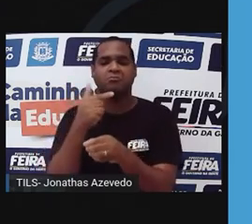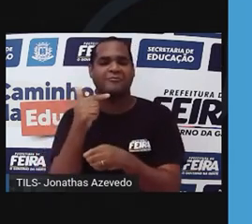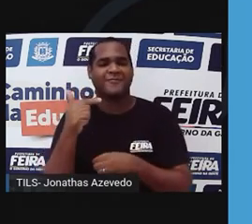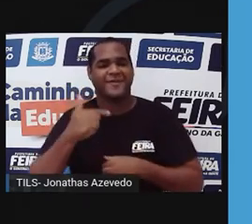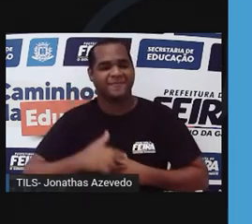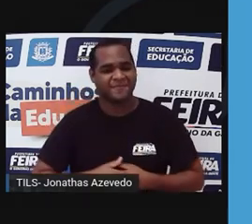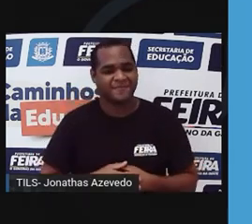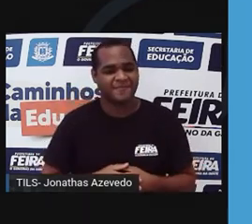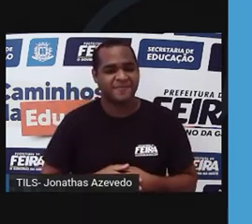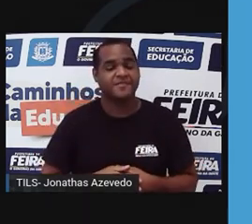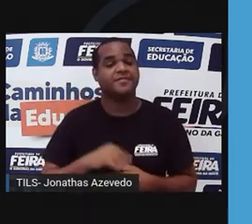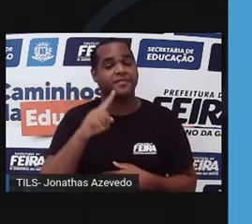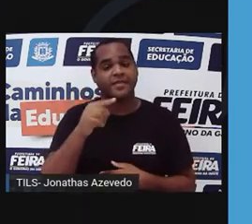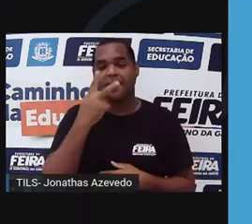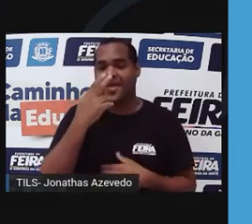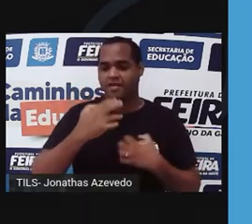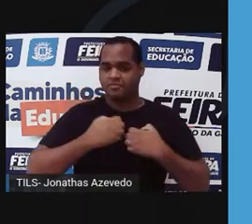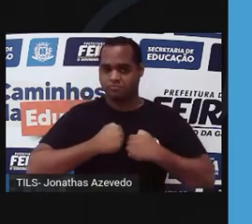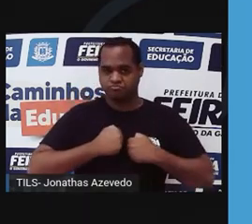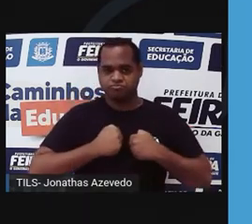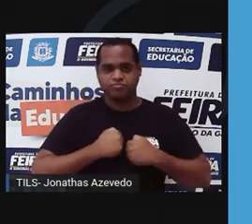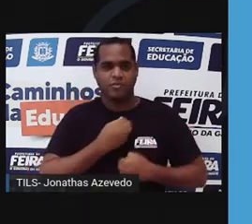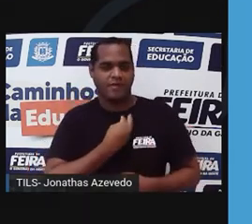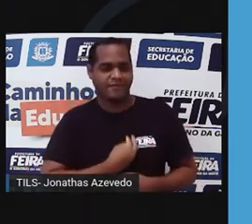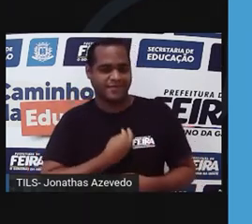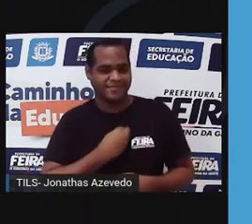As aves respiram pelos pulmões.